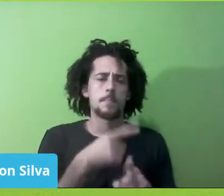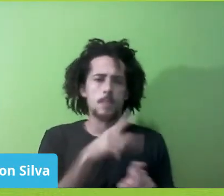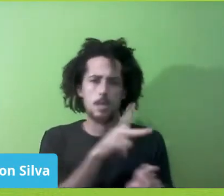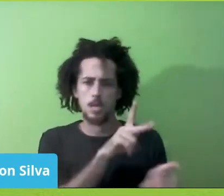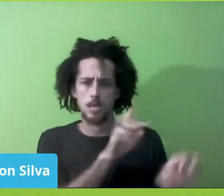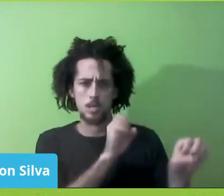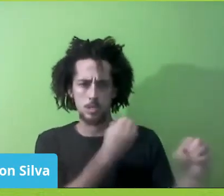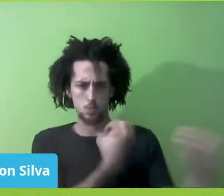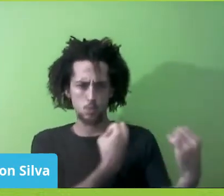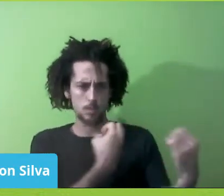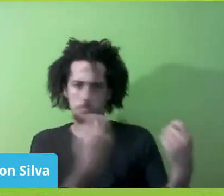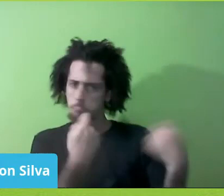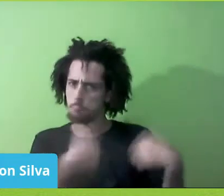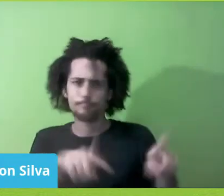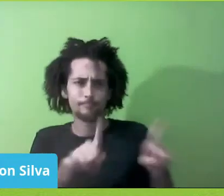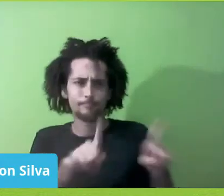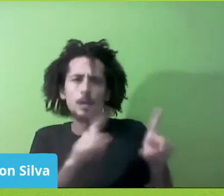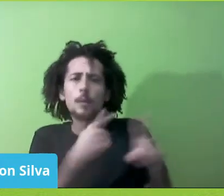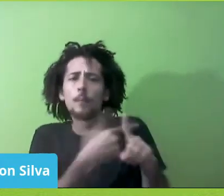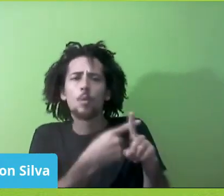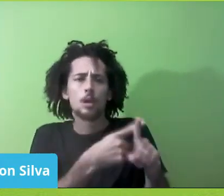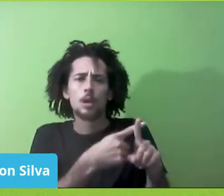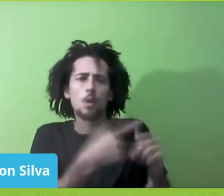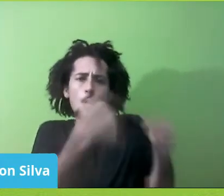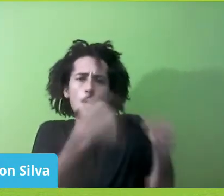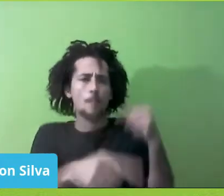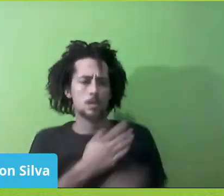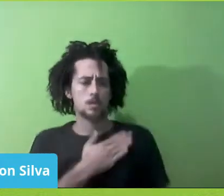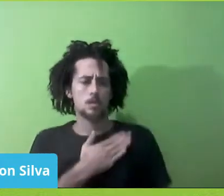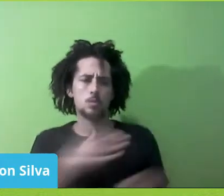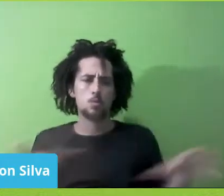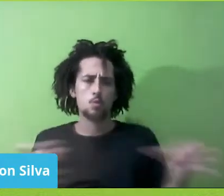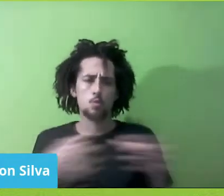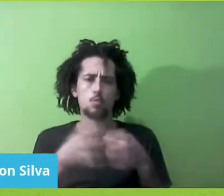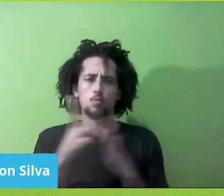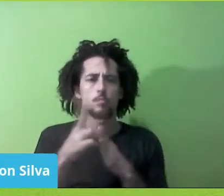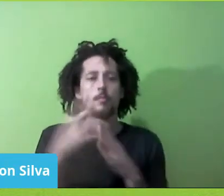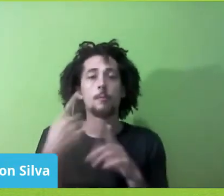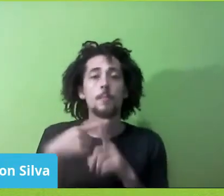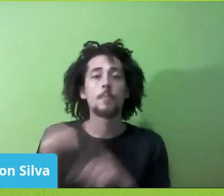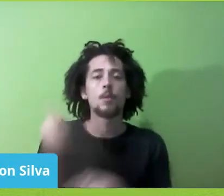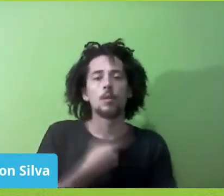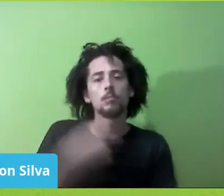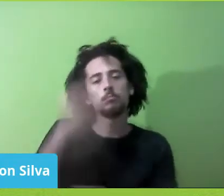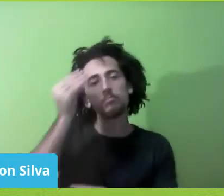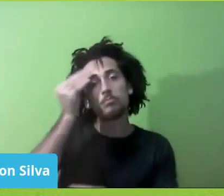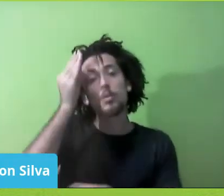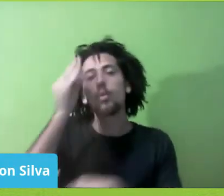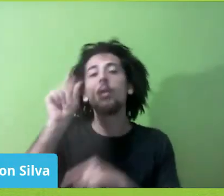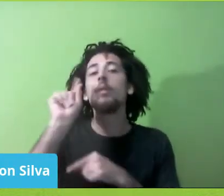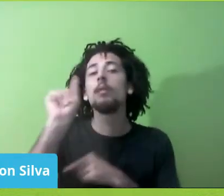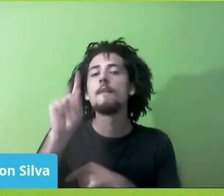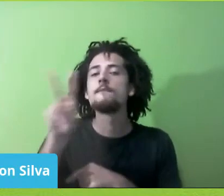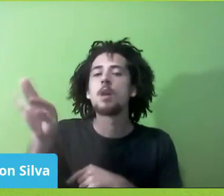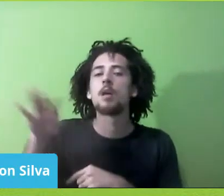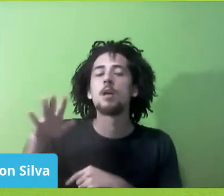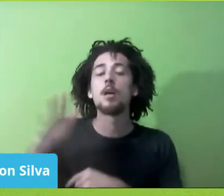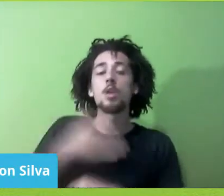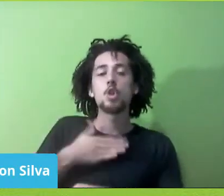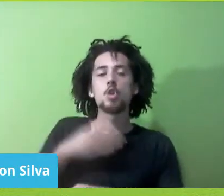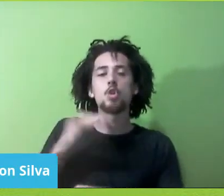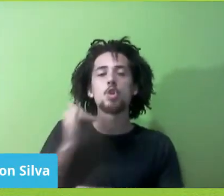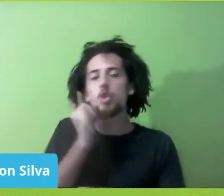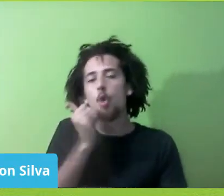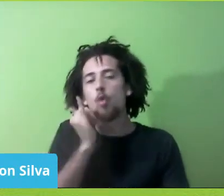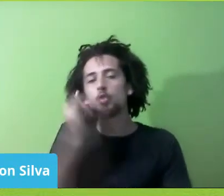como é que, é, a gente vai ficar com a nossa sabedoria, quem é que vai contar as nossas histórias? Quando